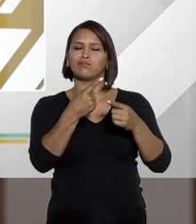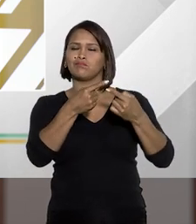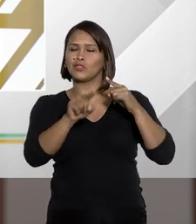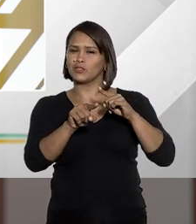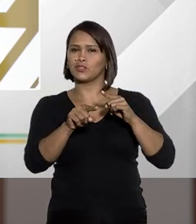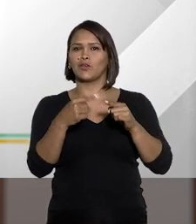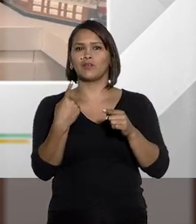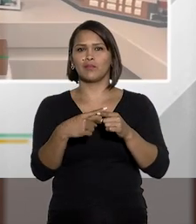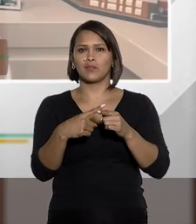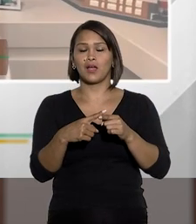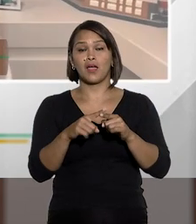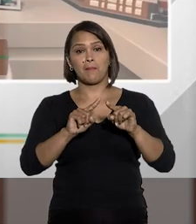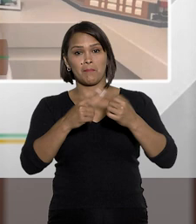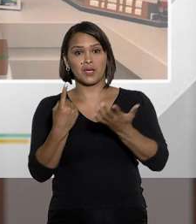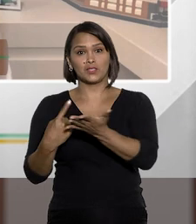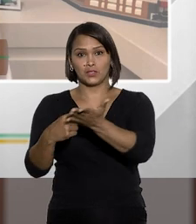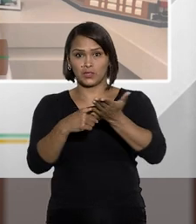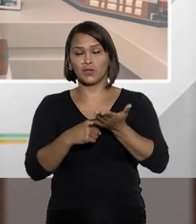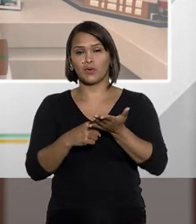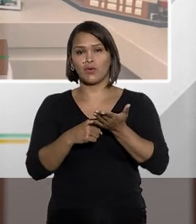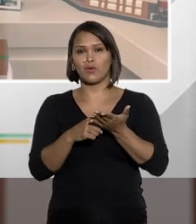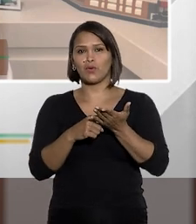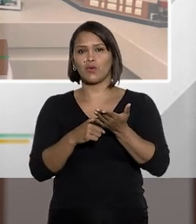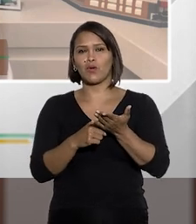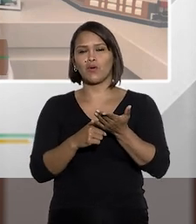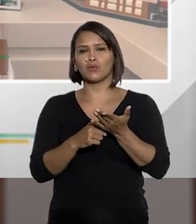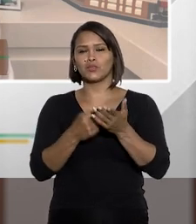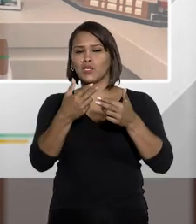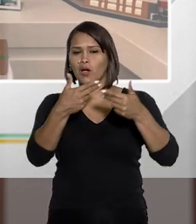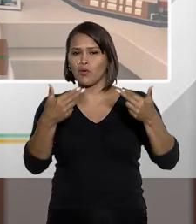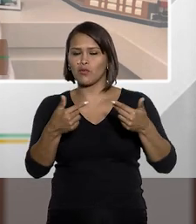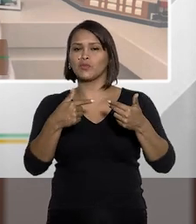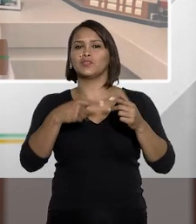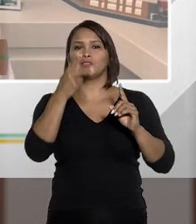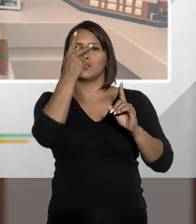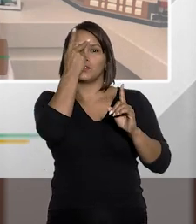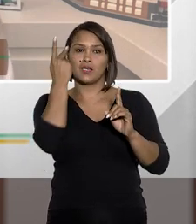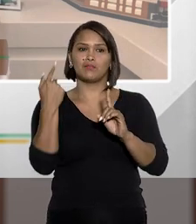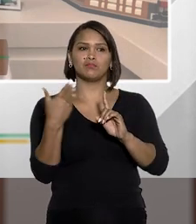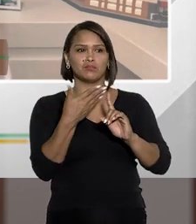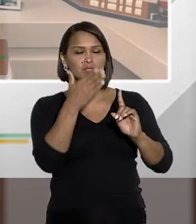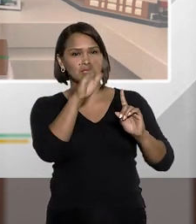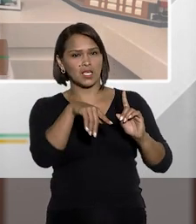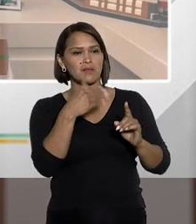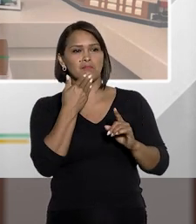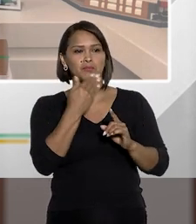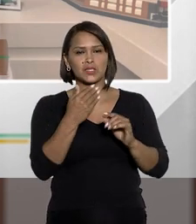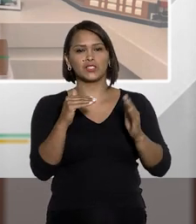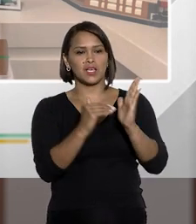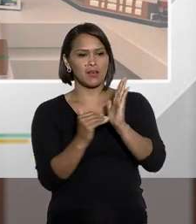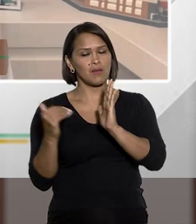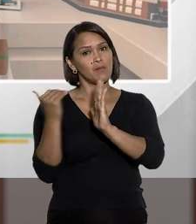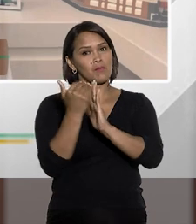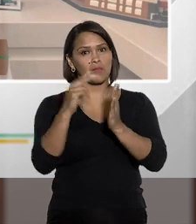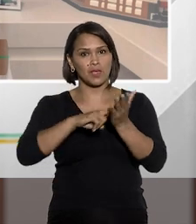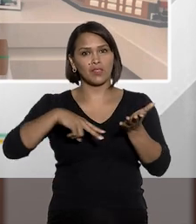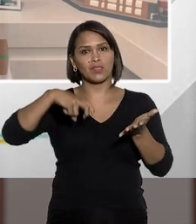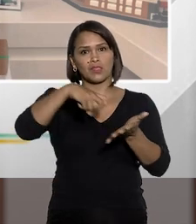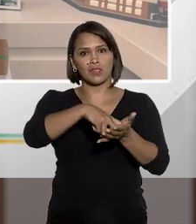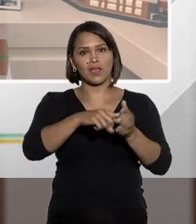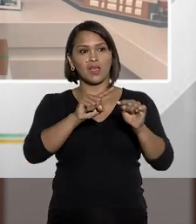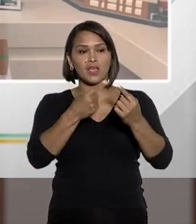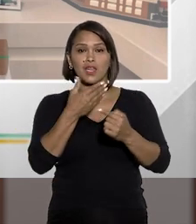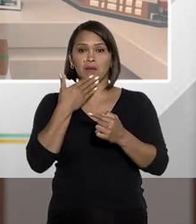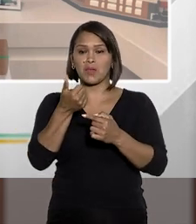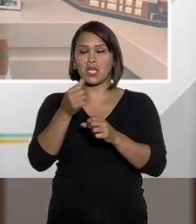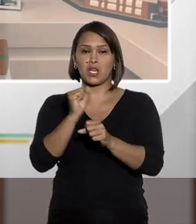discordar do Rogério. Apesar de concordar com ele no sentido de que o indivíduo teria até interesse em recorrer para obter uma pena